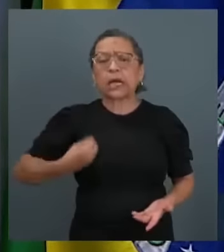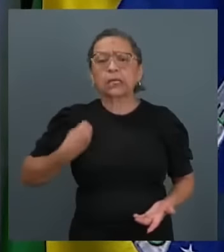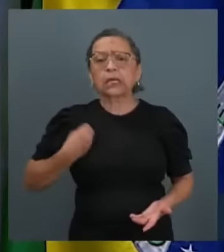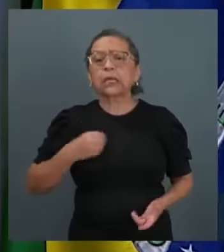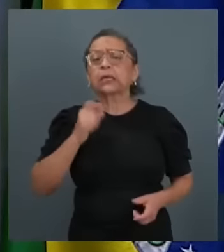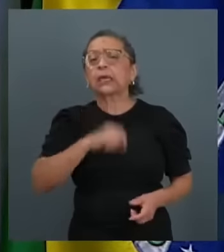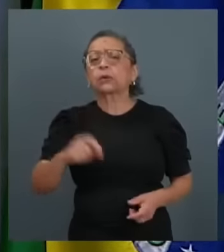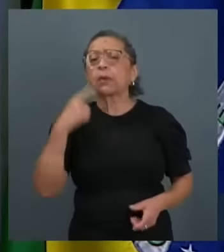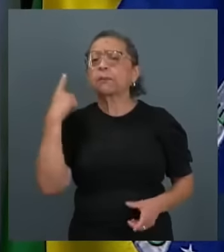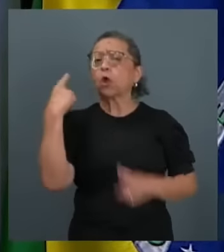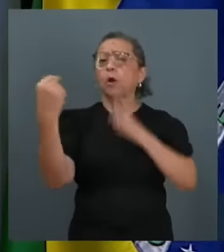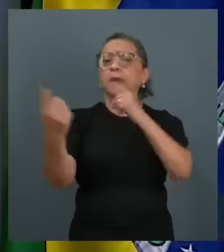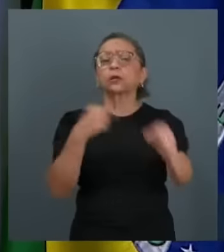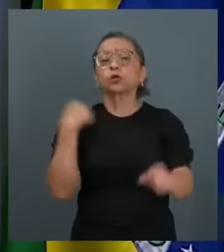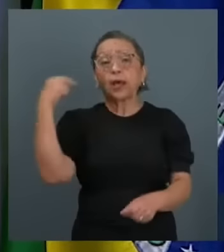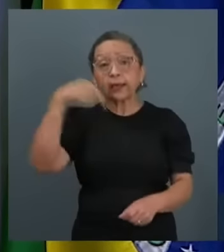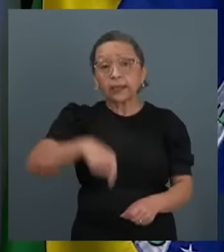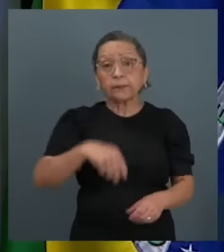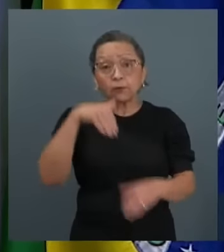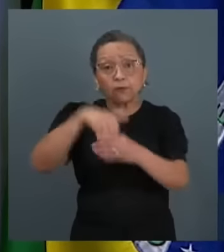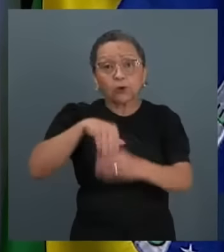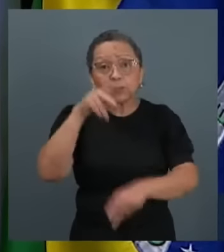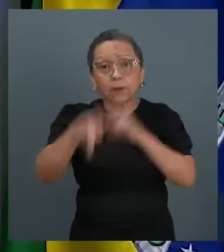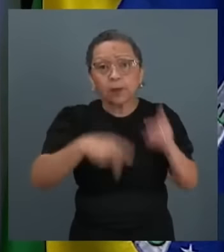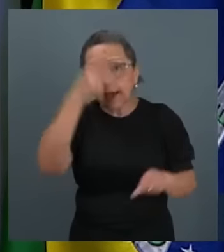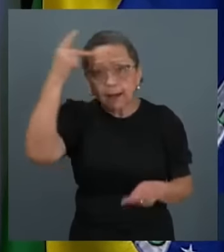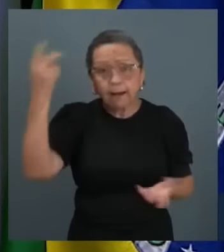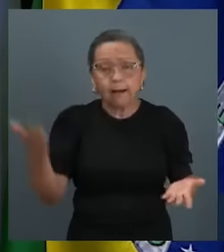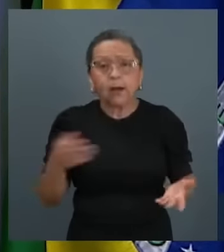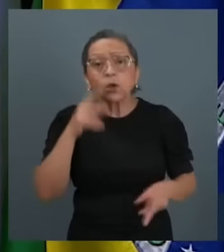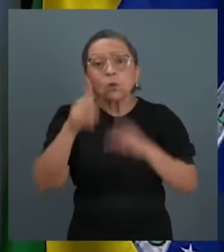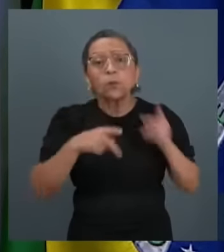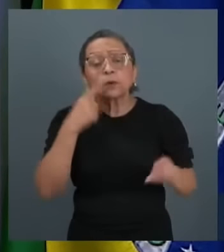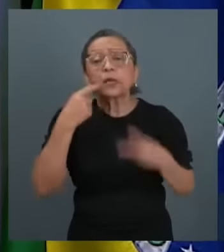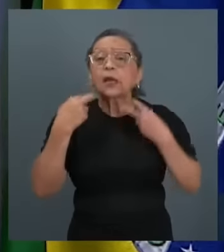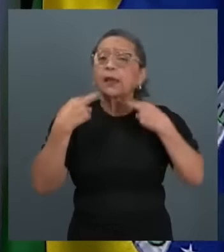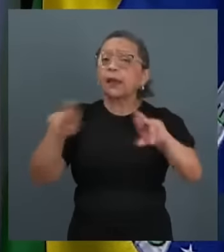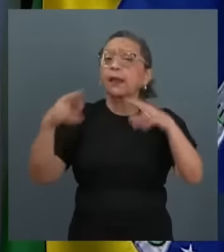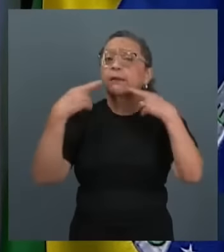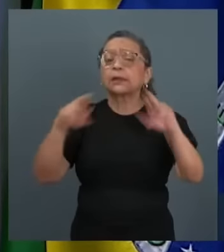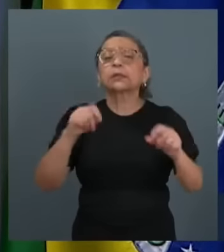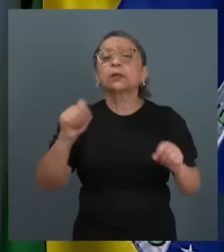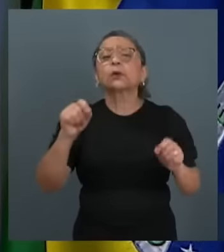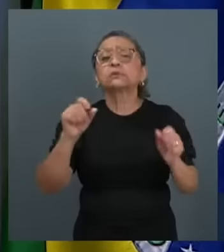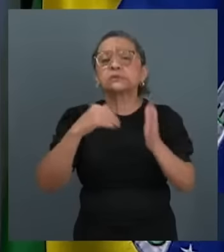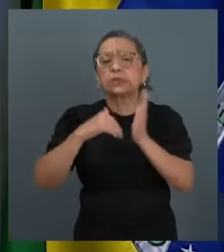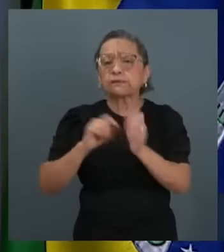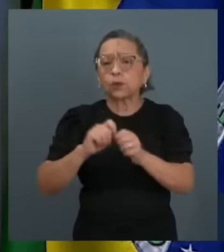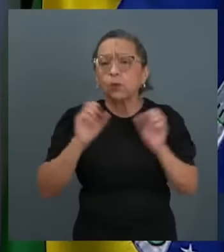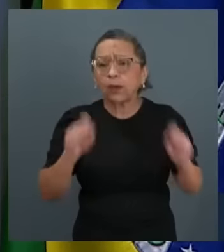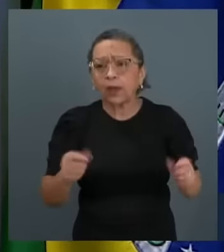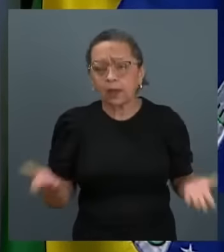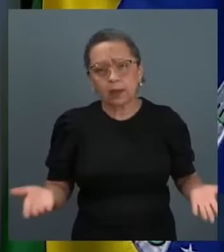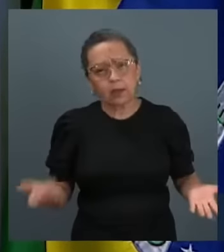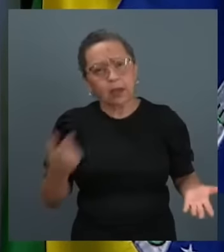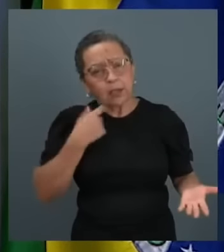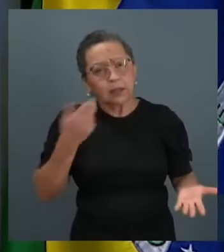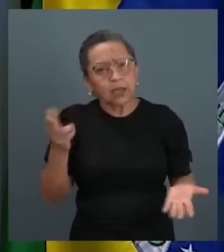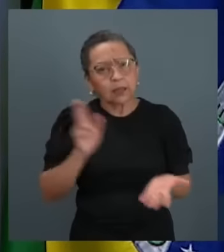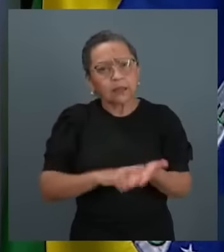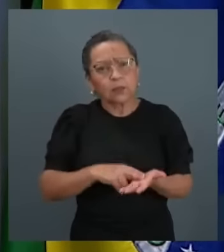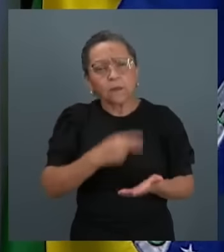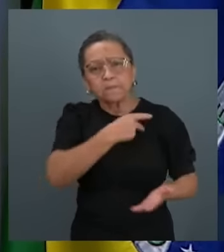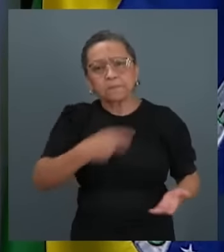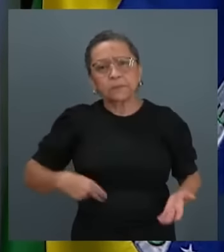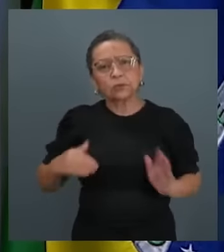CC5, por alguém, nós viemos aqui pelo voto popular. E o povo está falando na rua o que faz o Senado. Aí a gente tem a declaração do presidente do